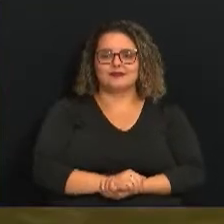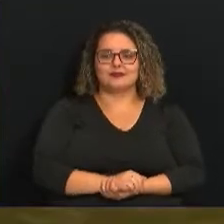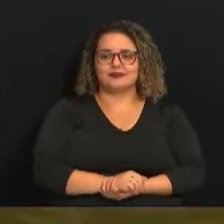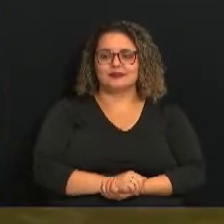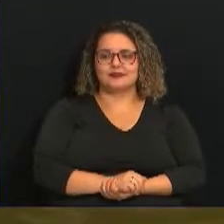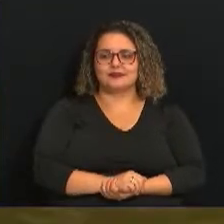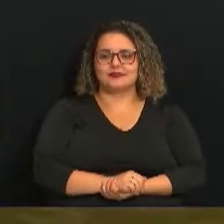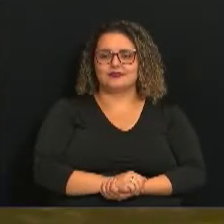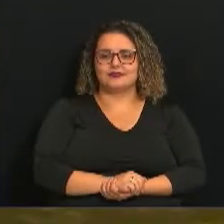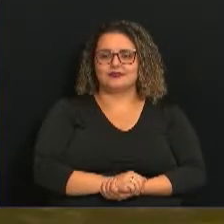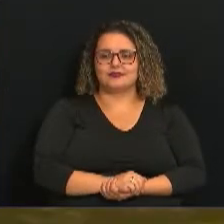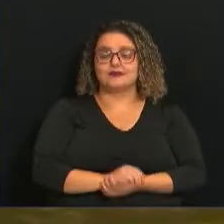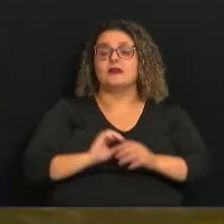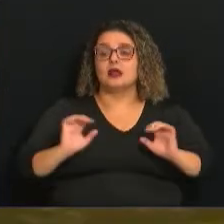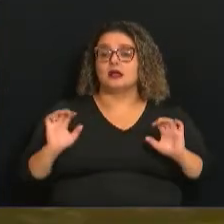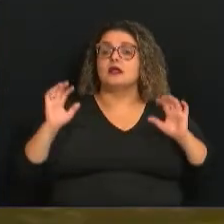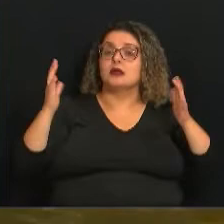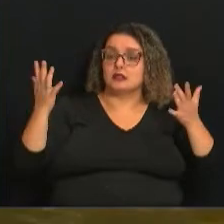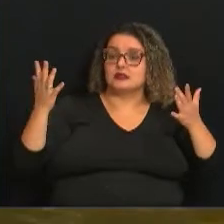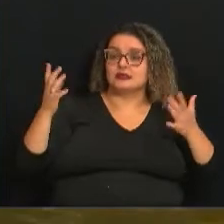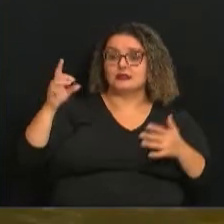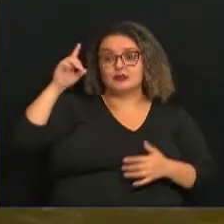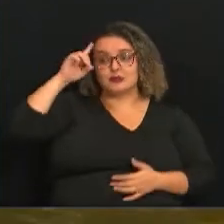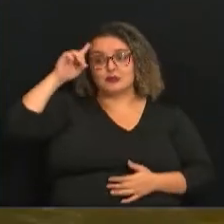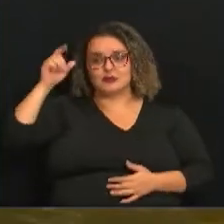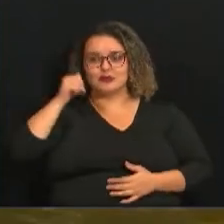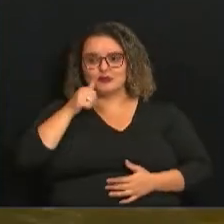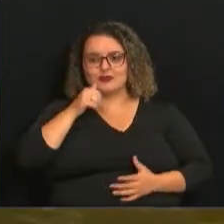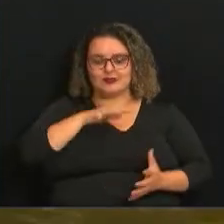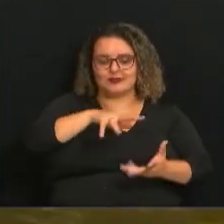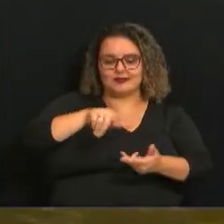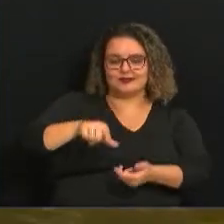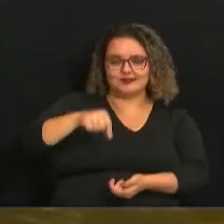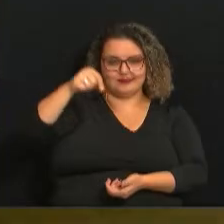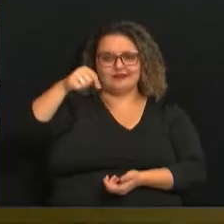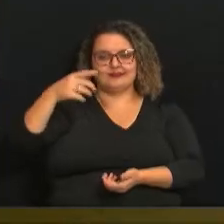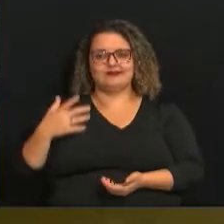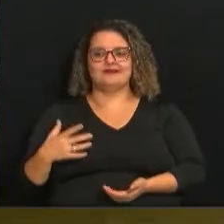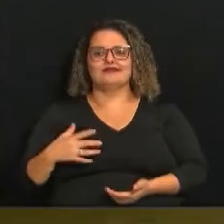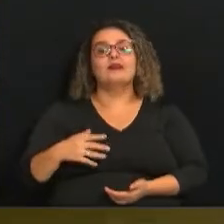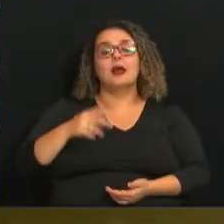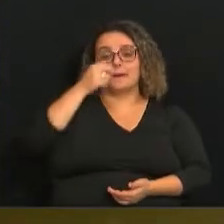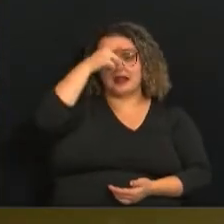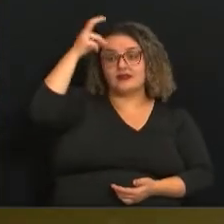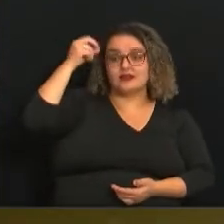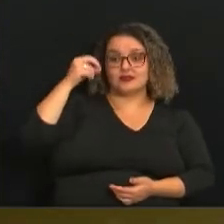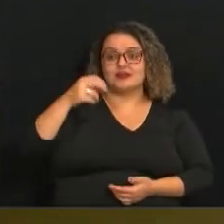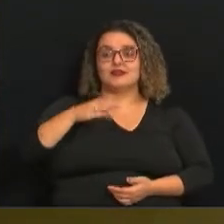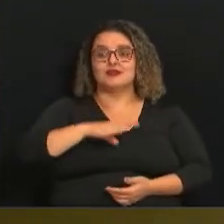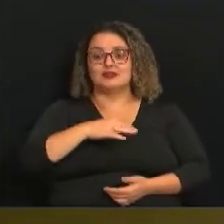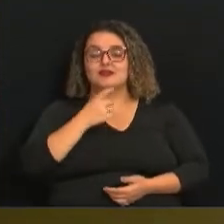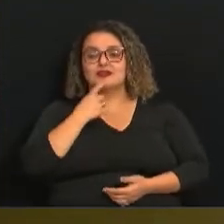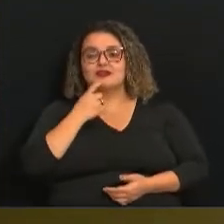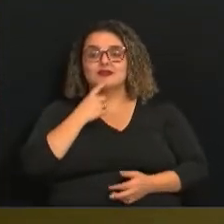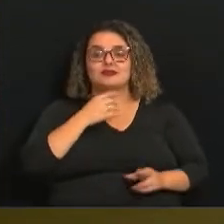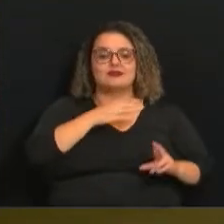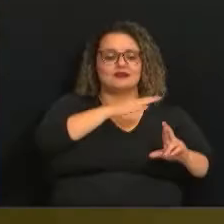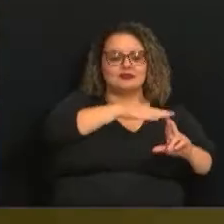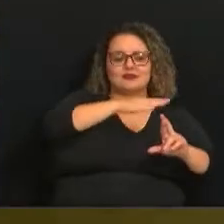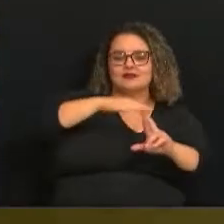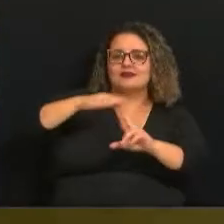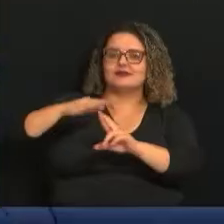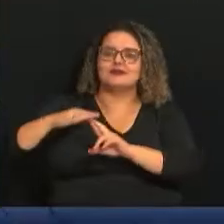Em celebração ao Dia Internacional da Mulher, a Prefeitura de Campinas está promovendo uma Feira de Mulheres